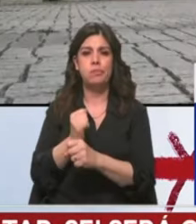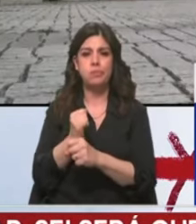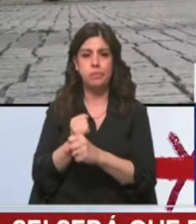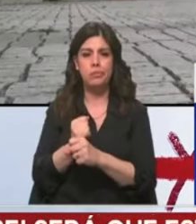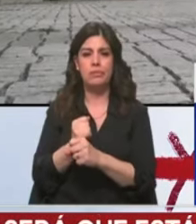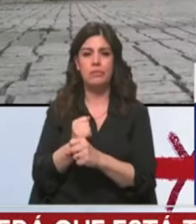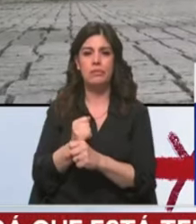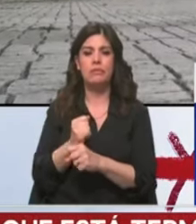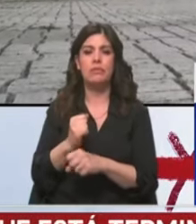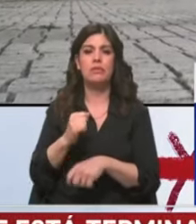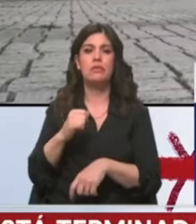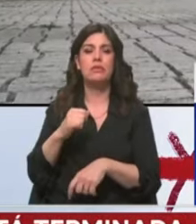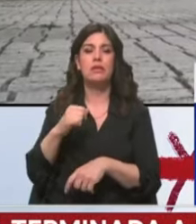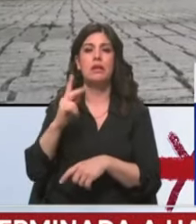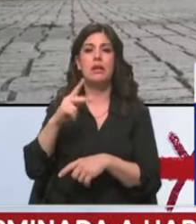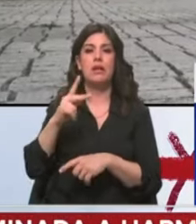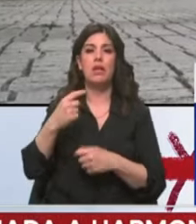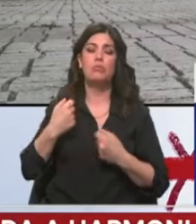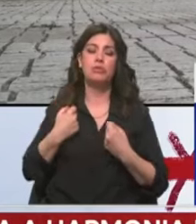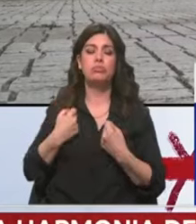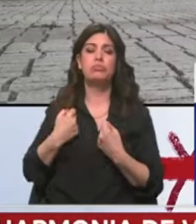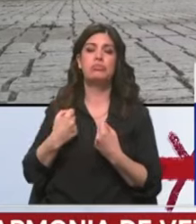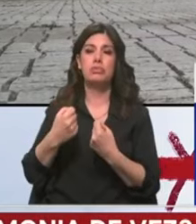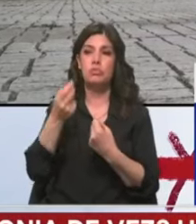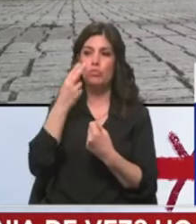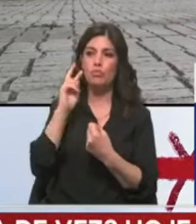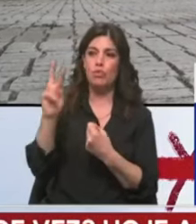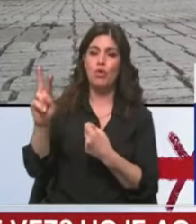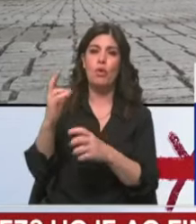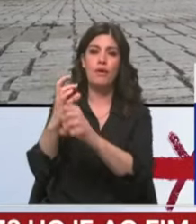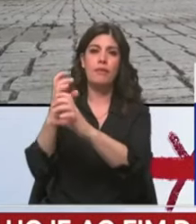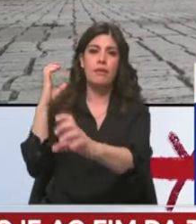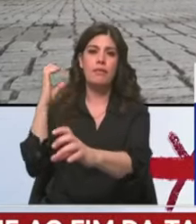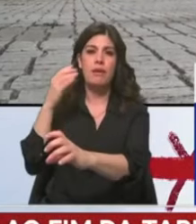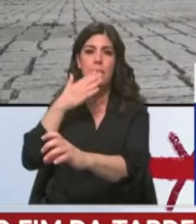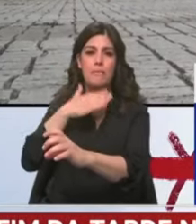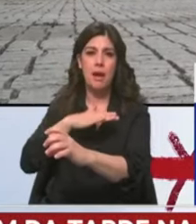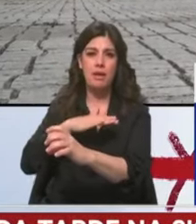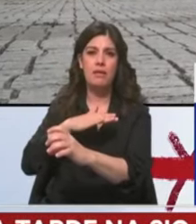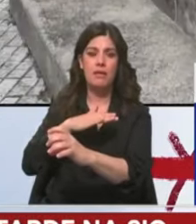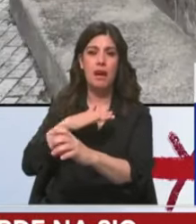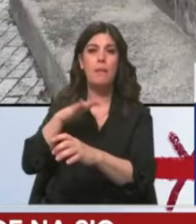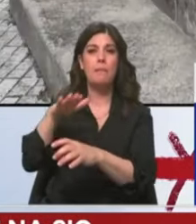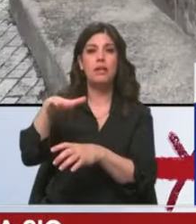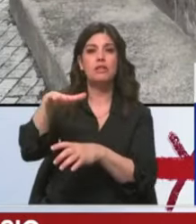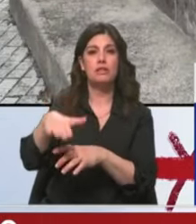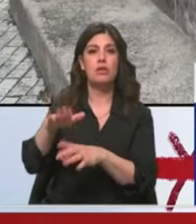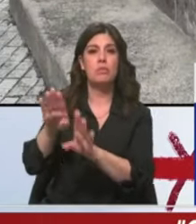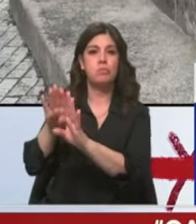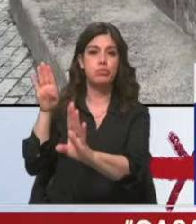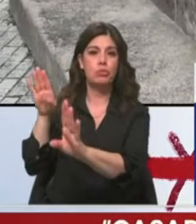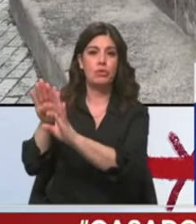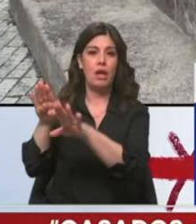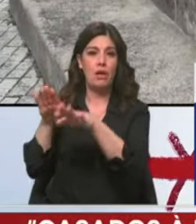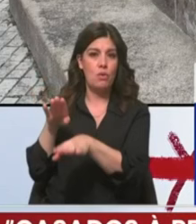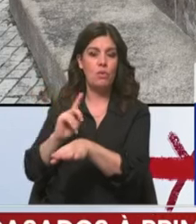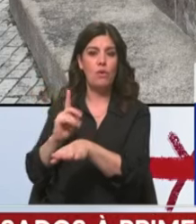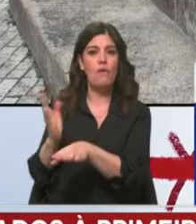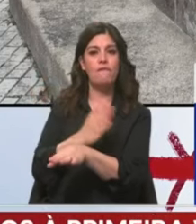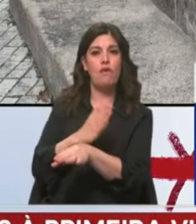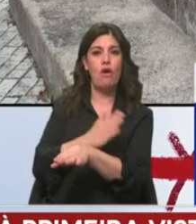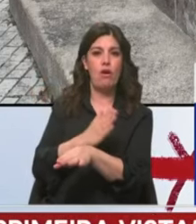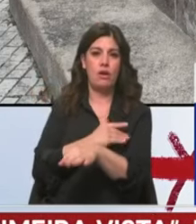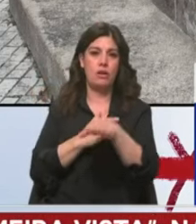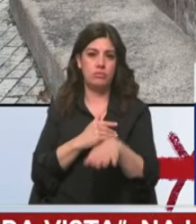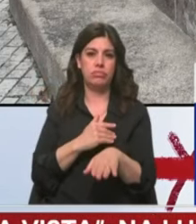que, para o serviço a não sei quantos quilómetros, passou lá e que viu lá uma carrinha branca mas que não estava bem ao portão. Estava fora do portão da propriedade,